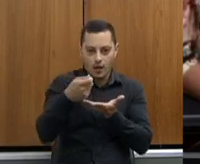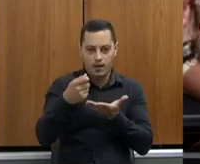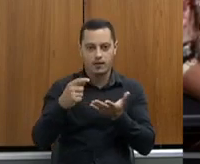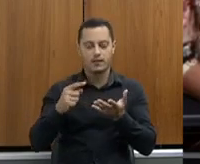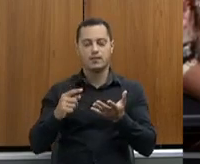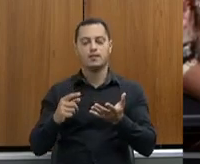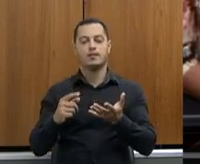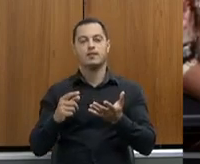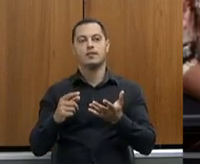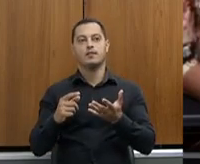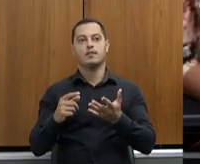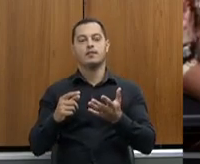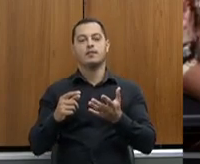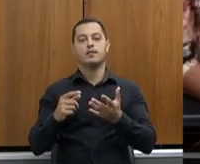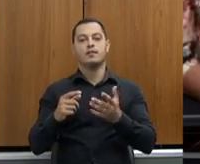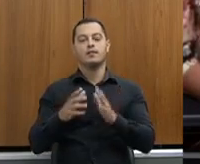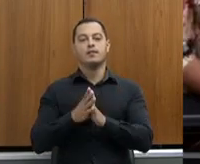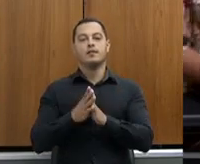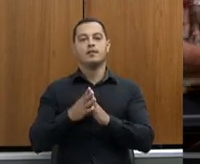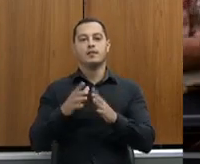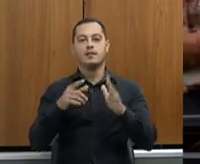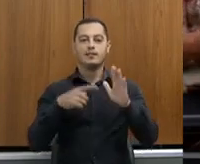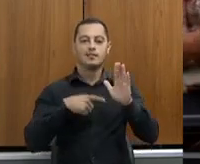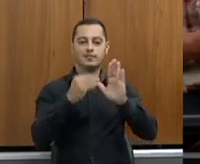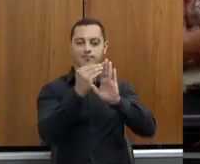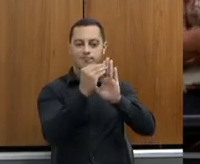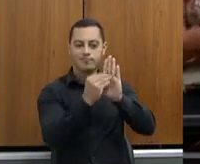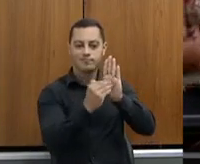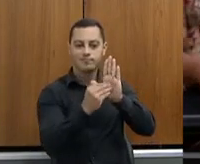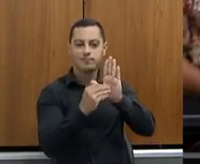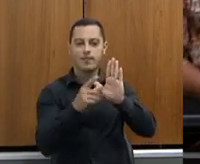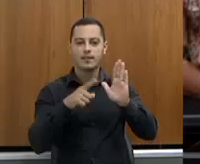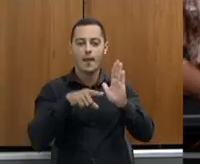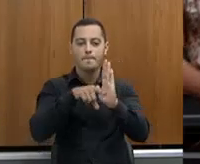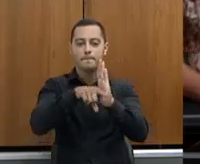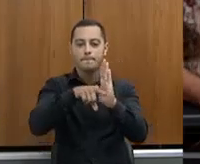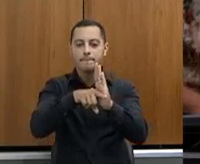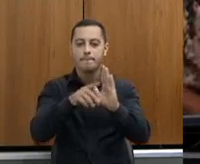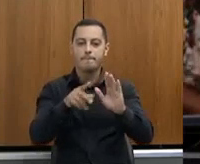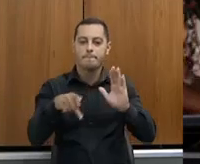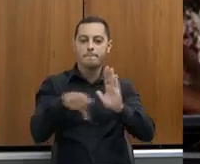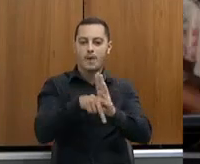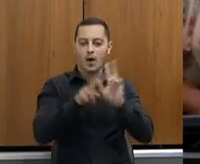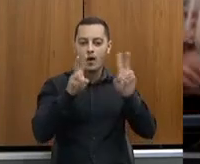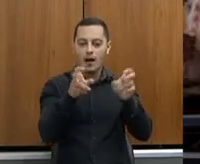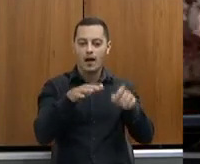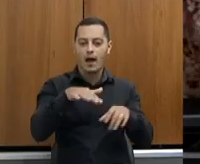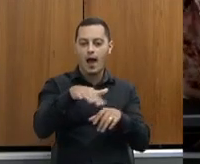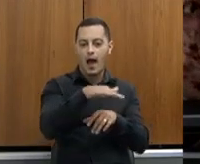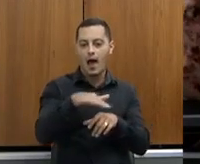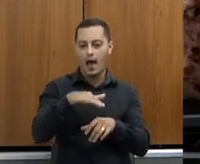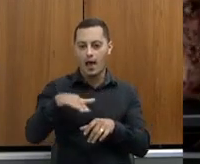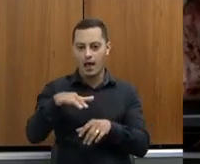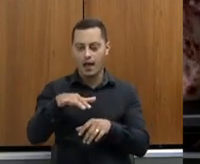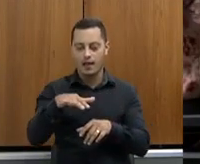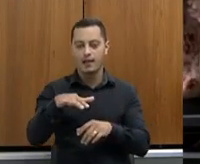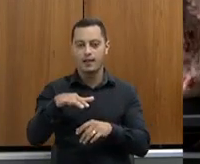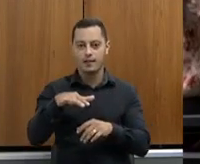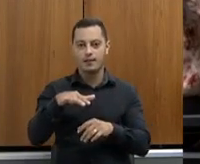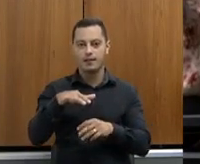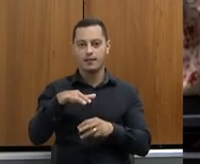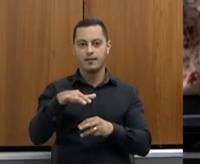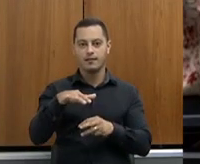feijoeiro. A gente vê falar assim, são muito específicas as pesquisas da Epamig, e o retorno é muito grande para o produtor, muito grande.